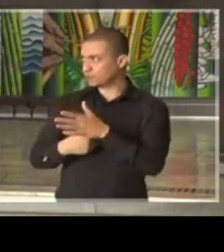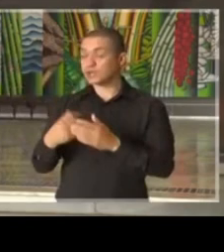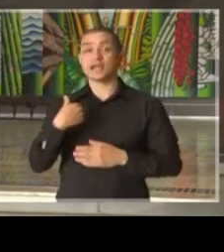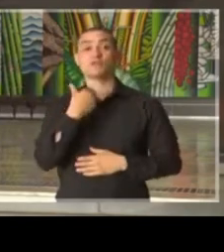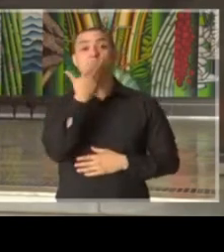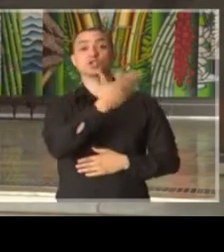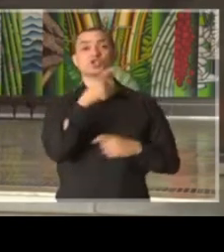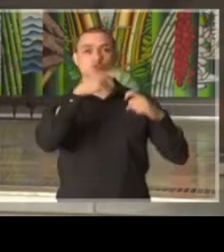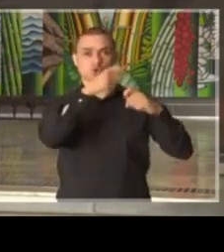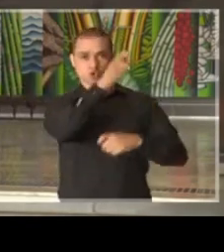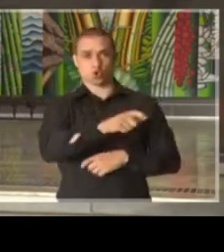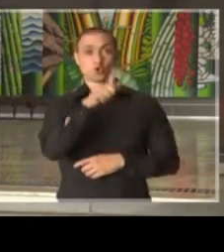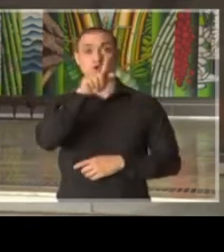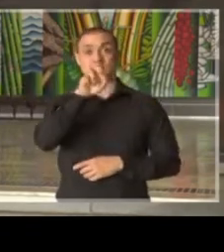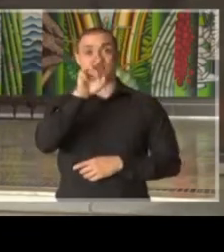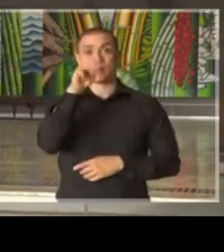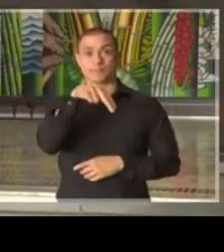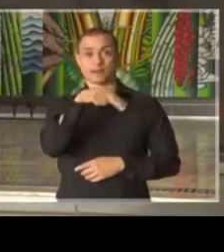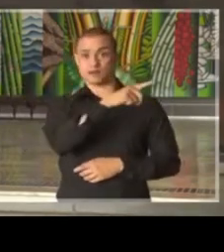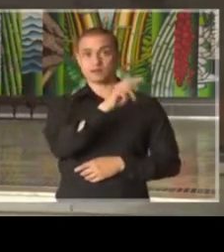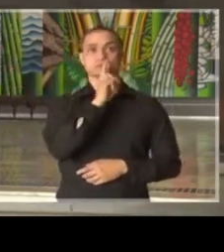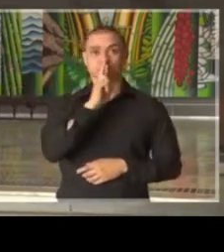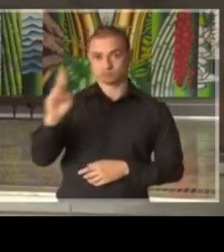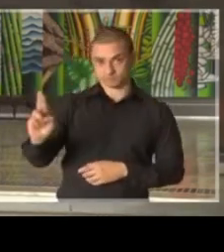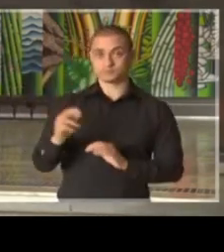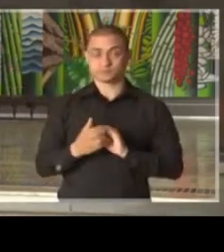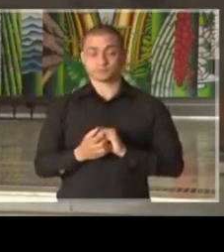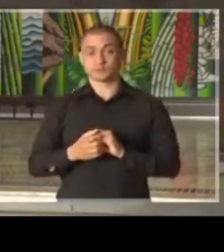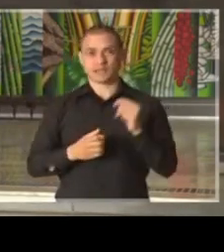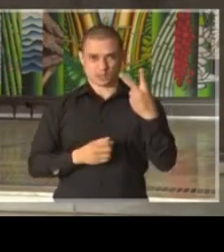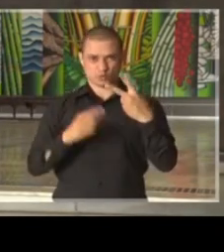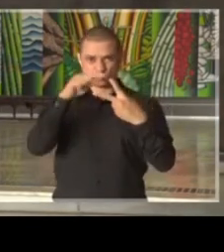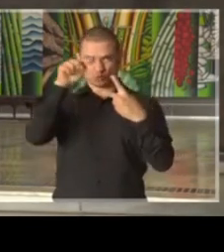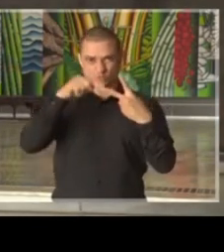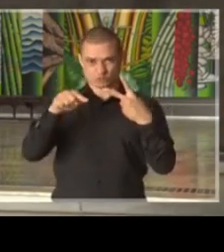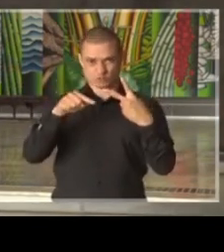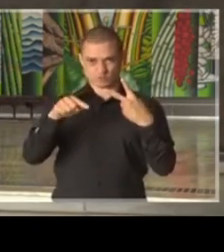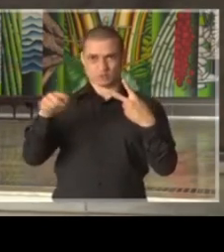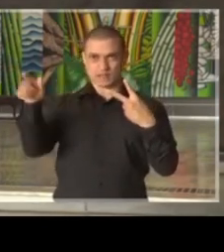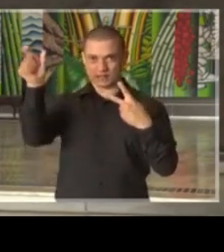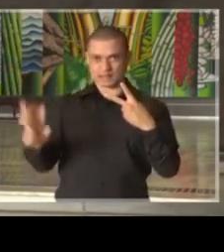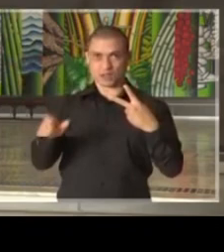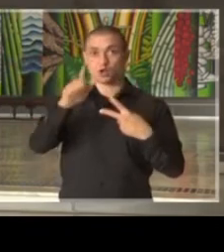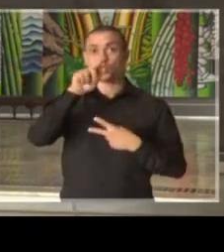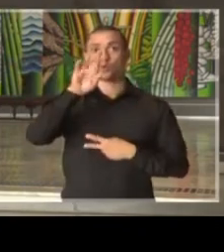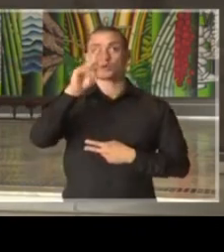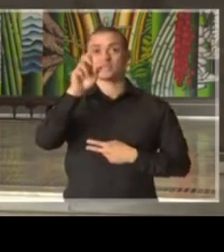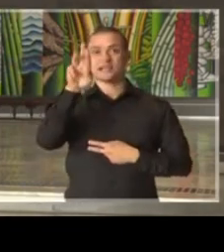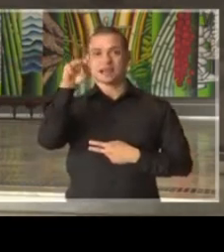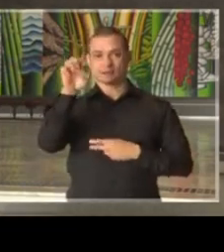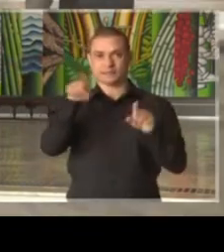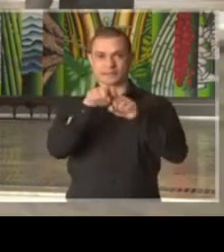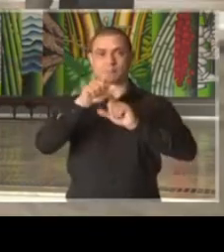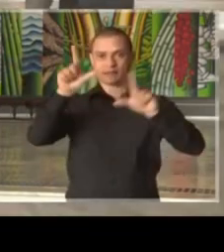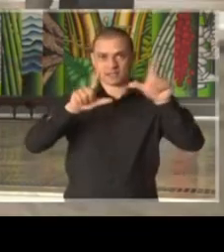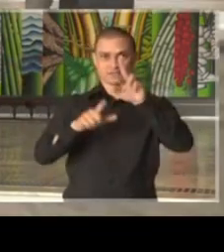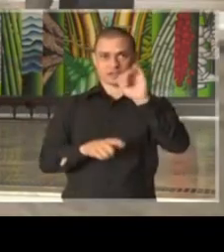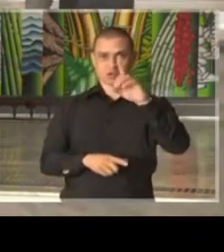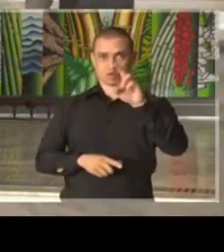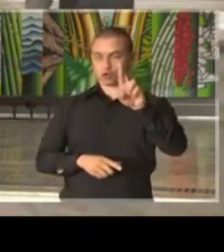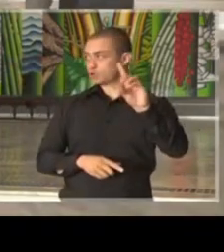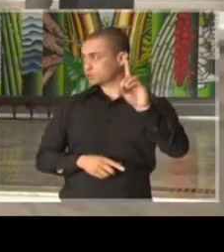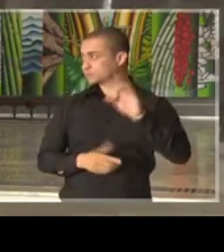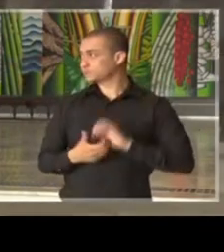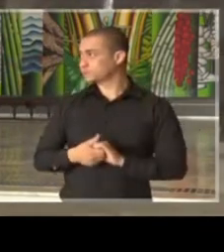ao doutor Zé Henrique Guerma que possa responder as duas questões formuladas pela jornalista Beatriz Casadei da TV Record. Secretário?